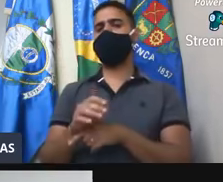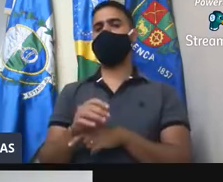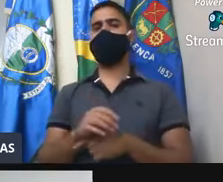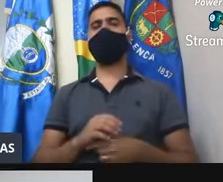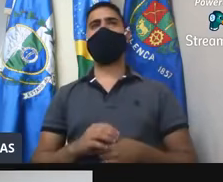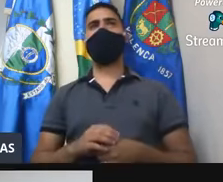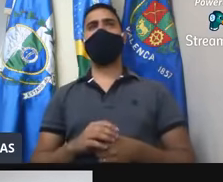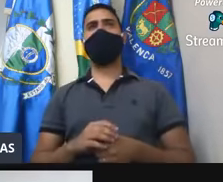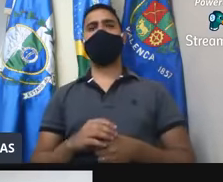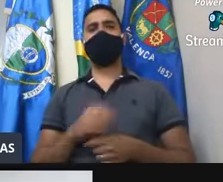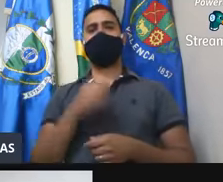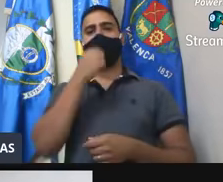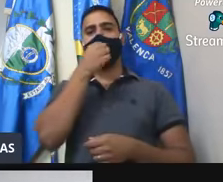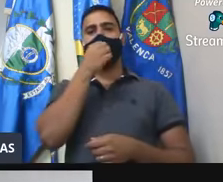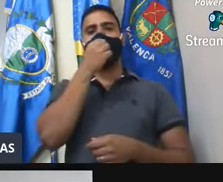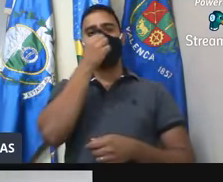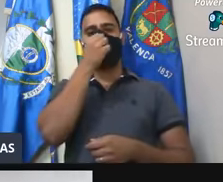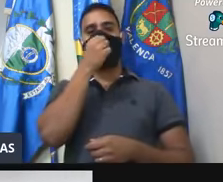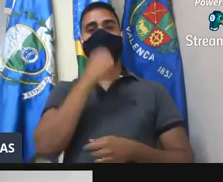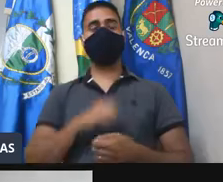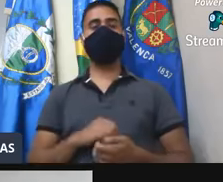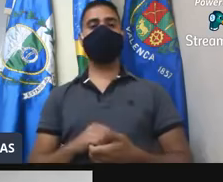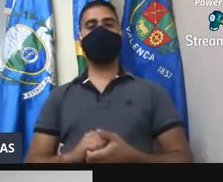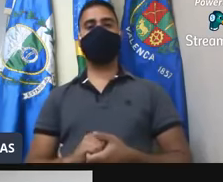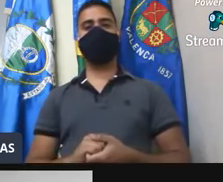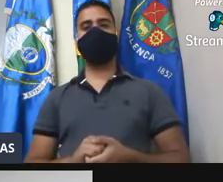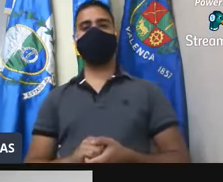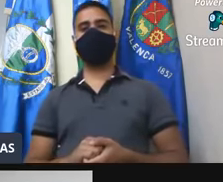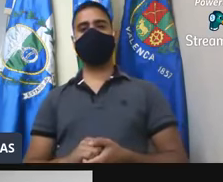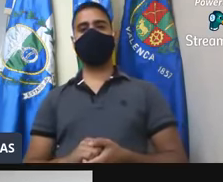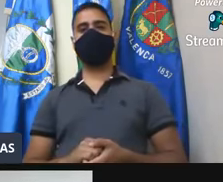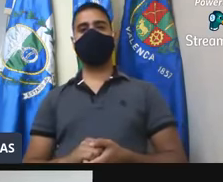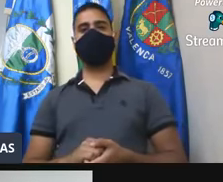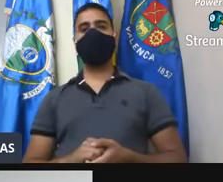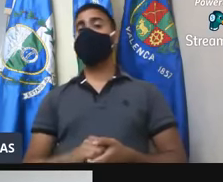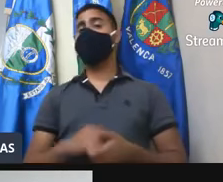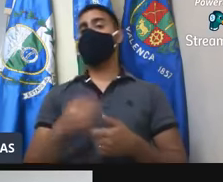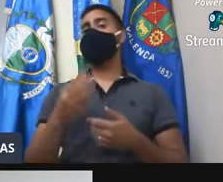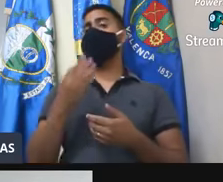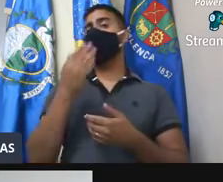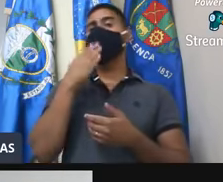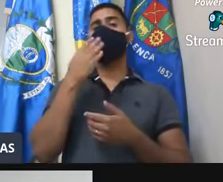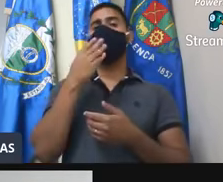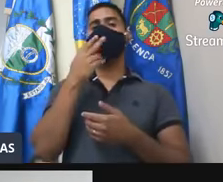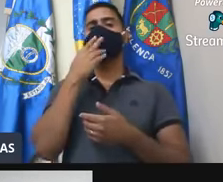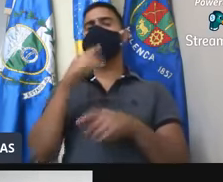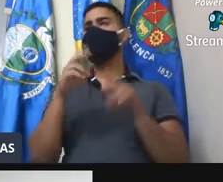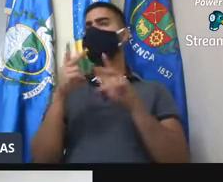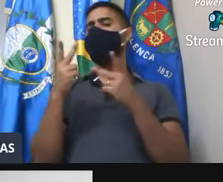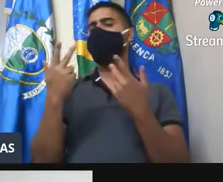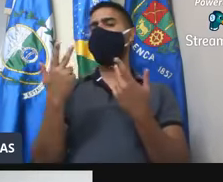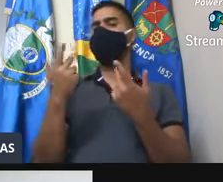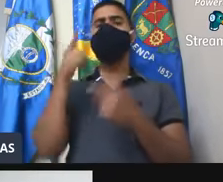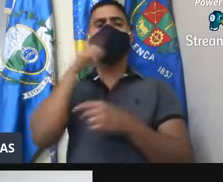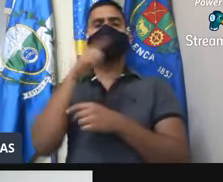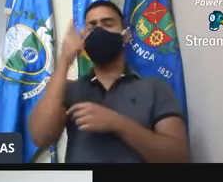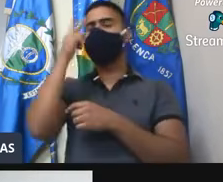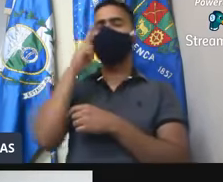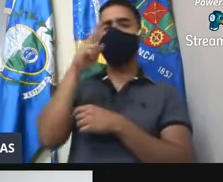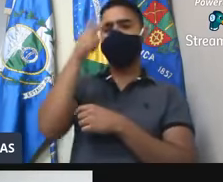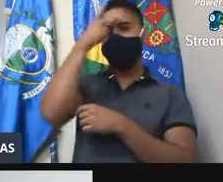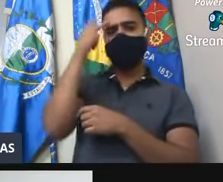nos prestigiando. Essa nova metodologia que a gente consegue observar daqui, ver as pessoas